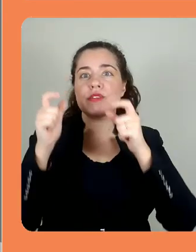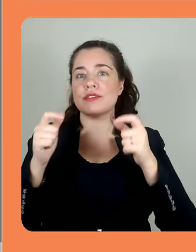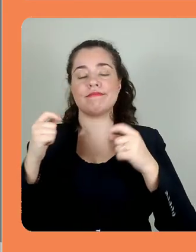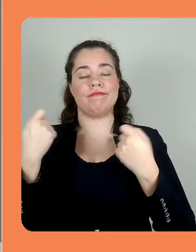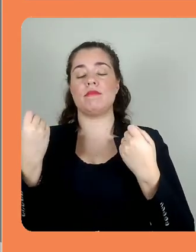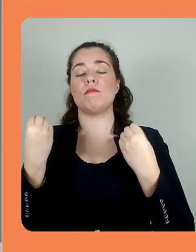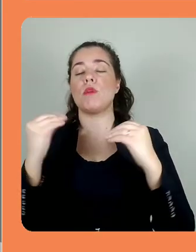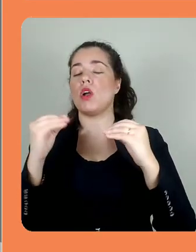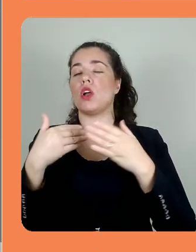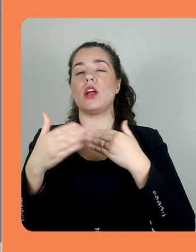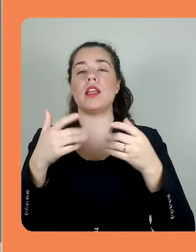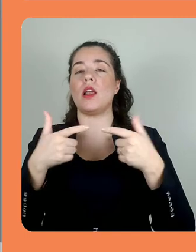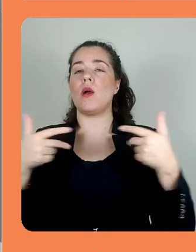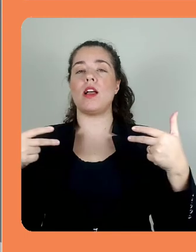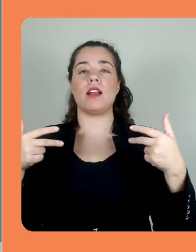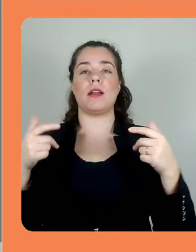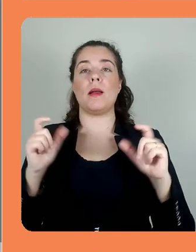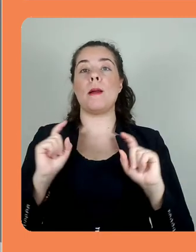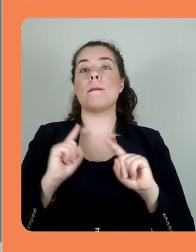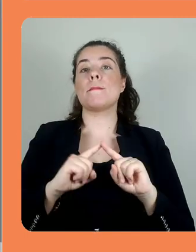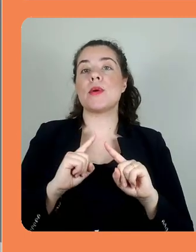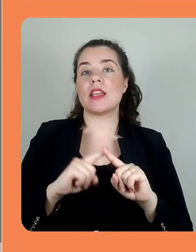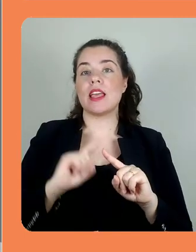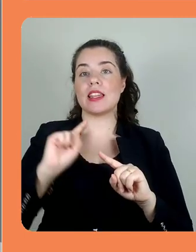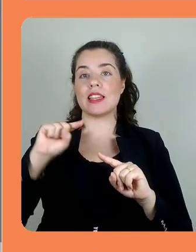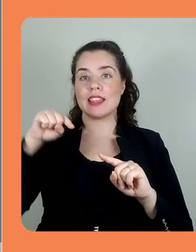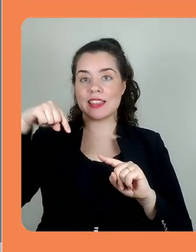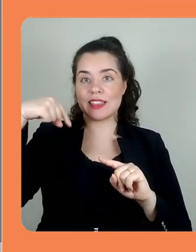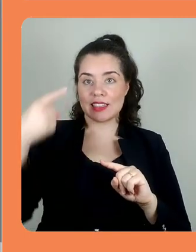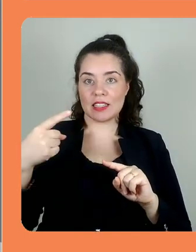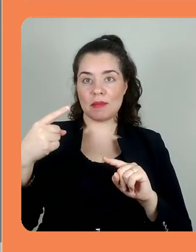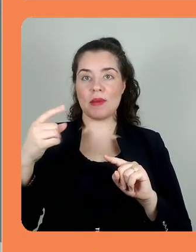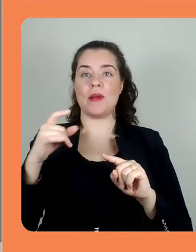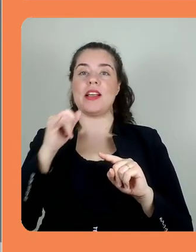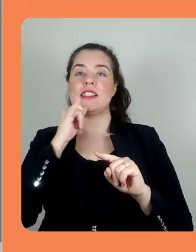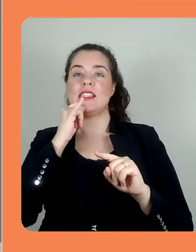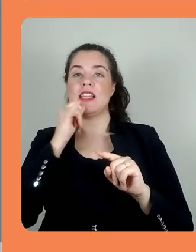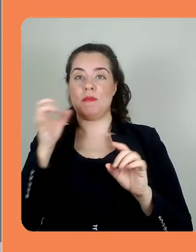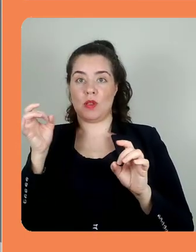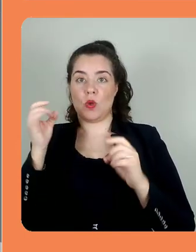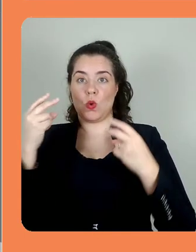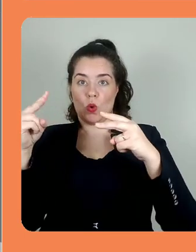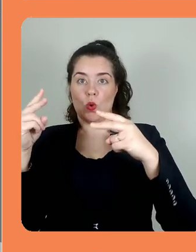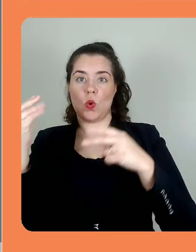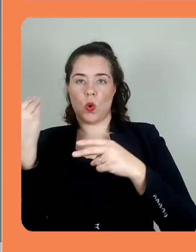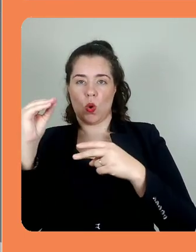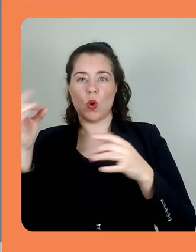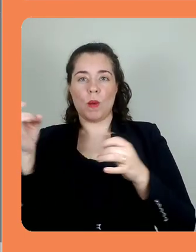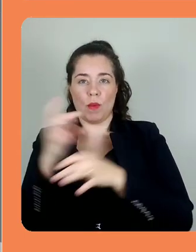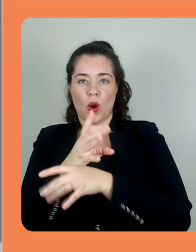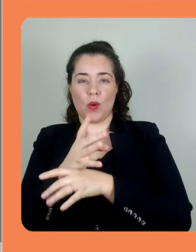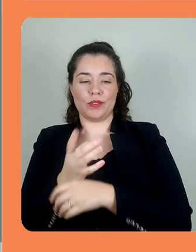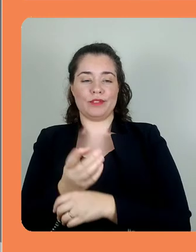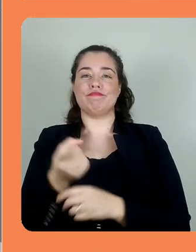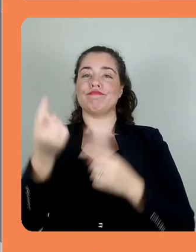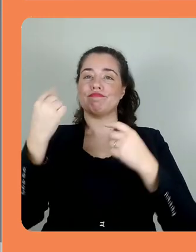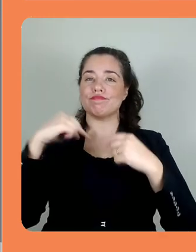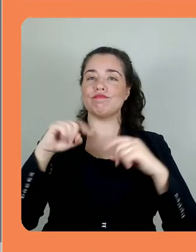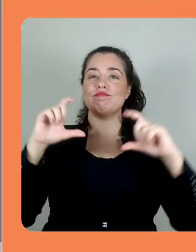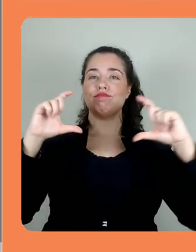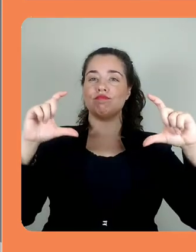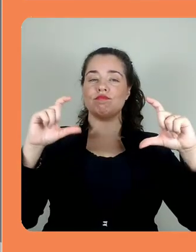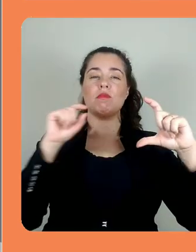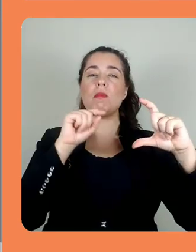Porque depois que você fez isso, você pode simplesmente, ó, andar com ele para lá e para cá. Ou copiar